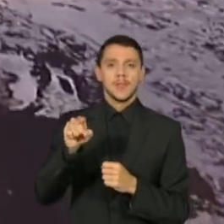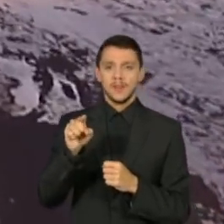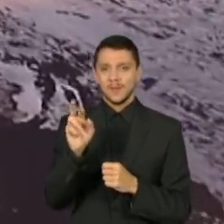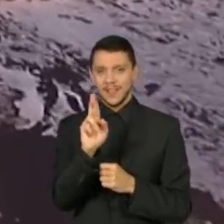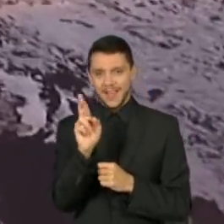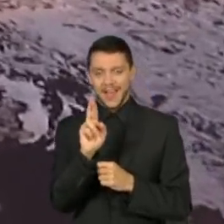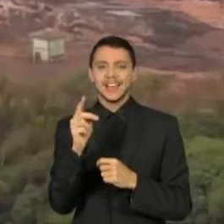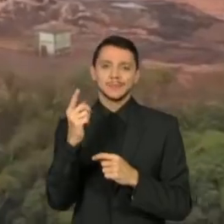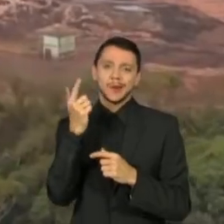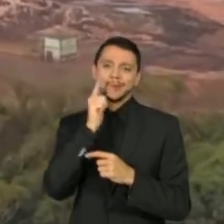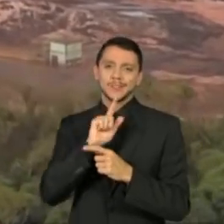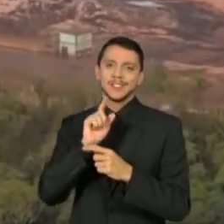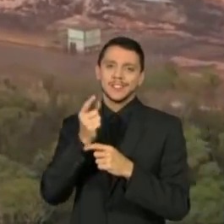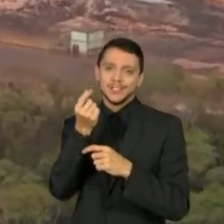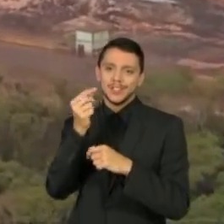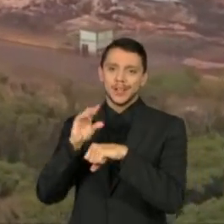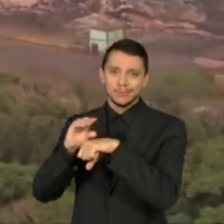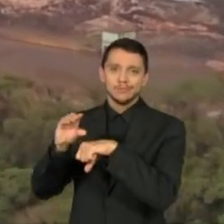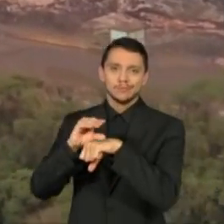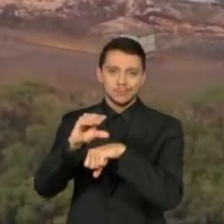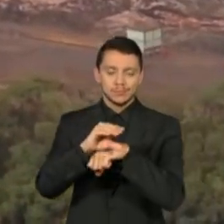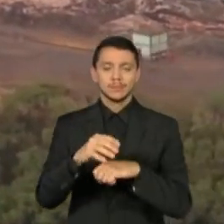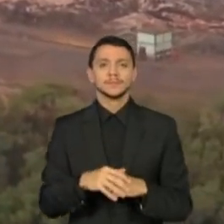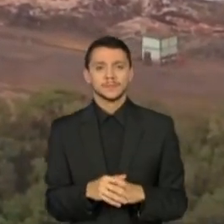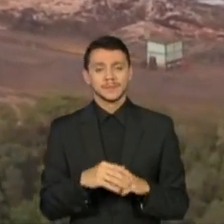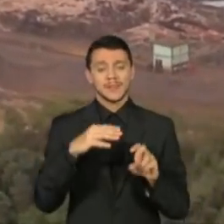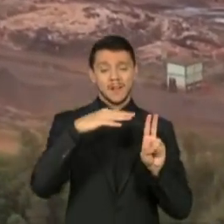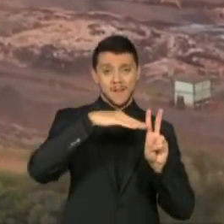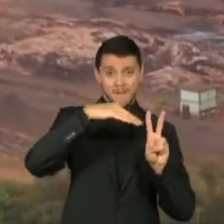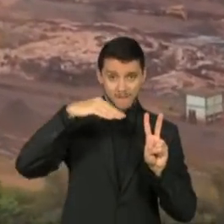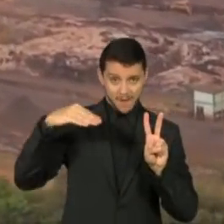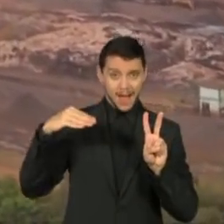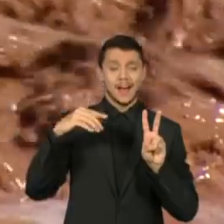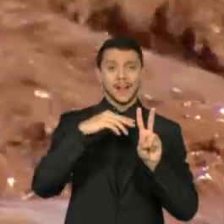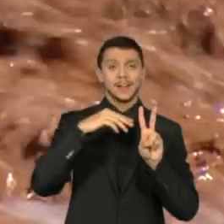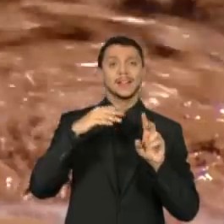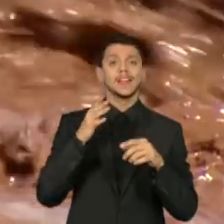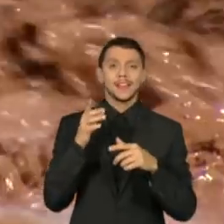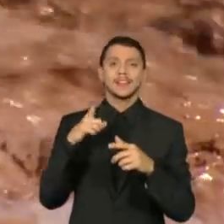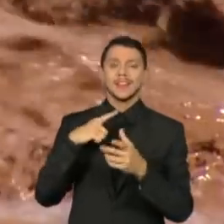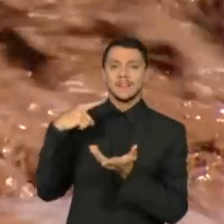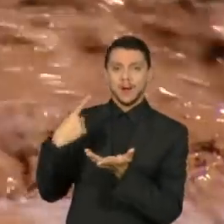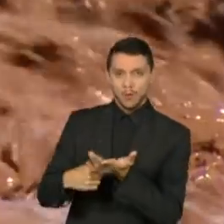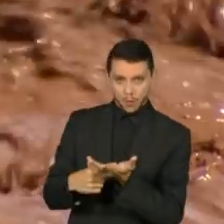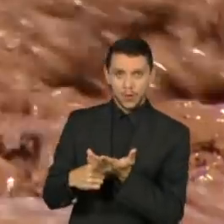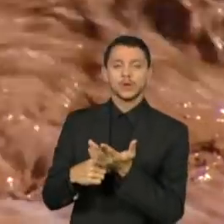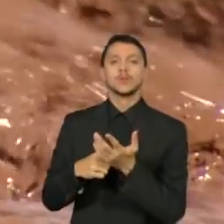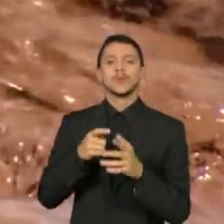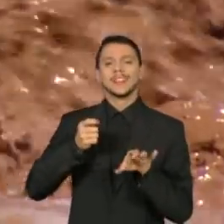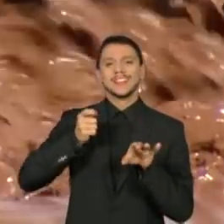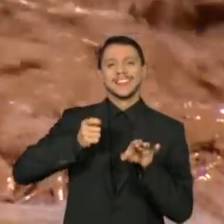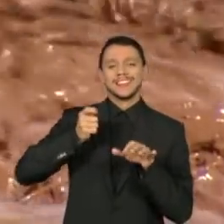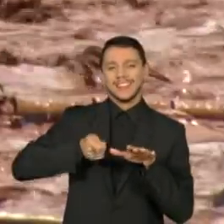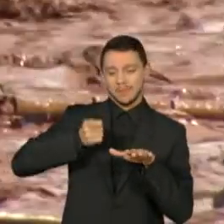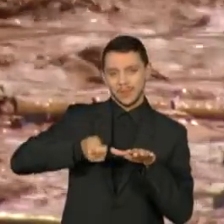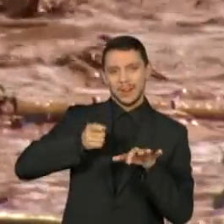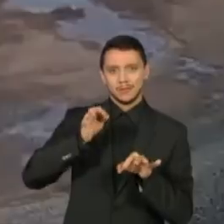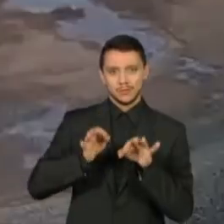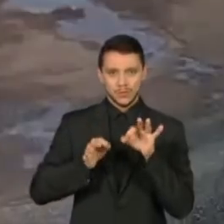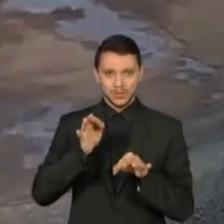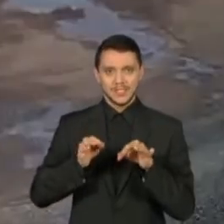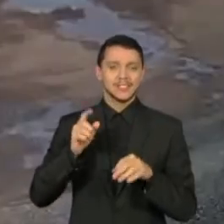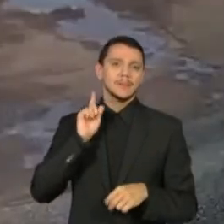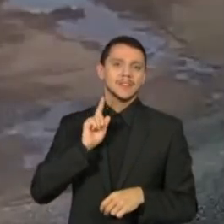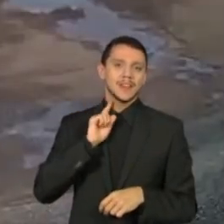A Vale fechou um acordo com o Tribunal de Justiça de Minas Gerais para repassar R$ 37 bilhões aos